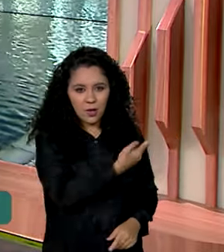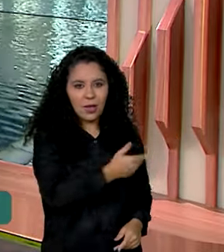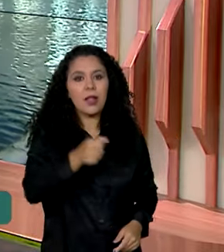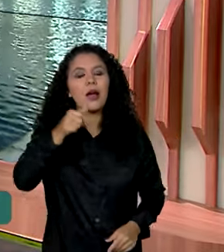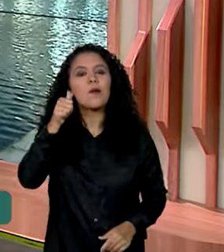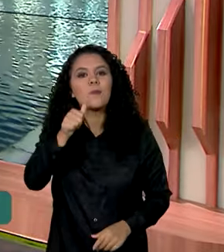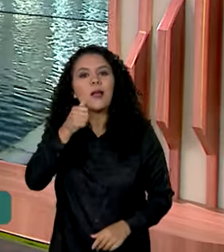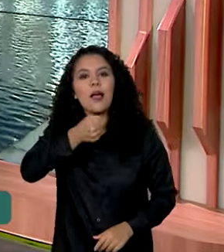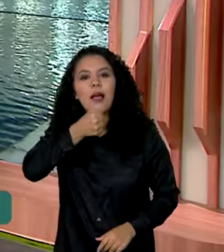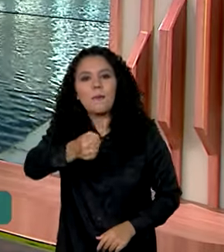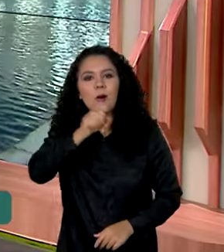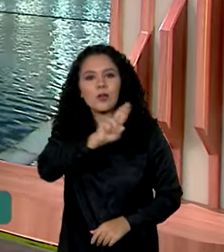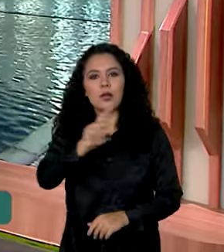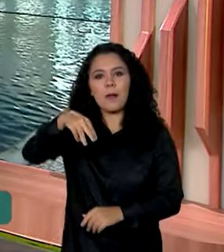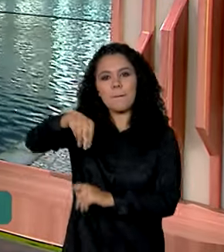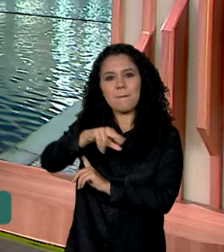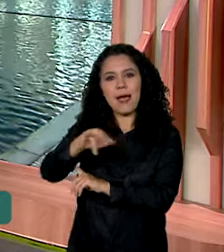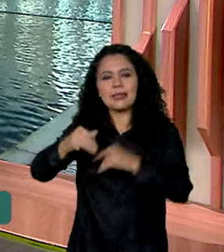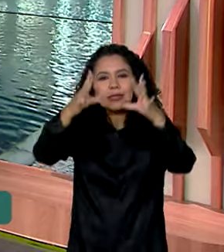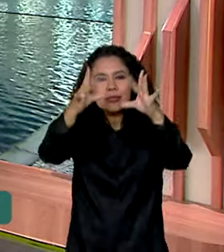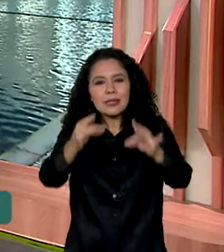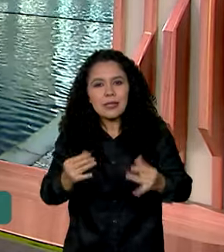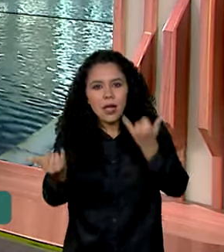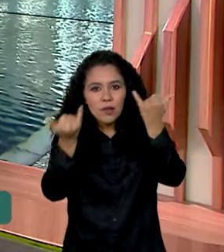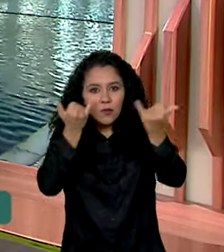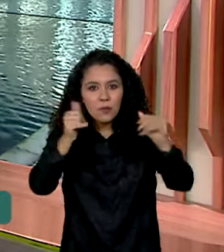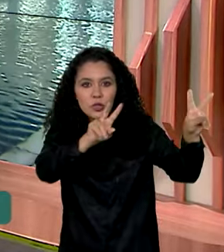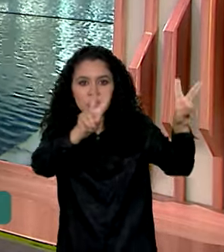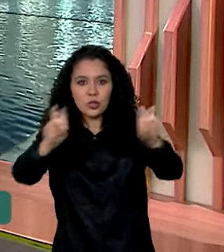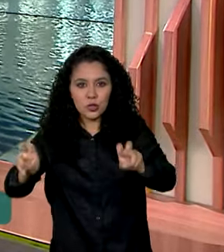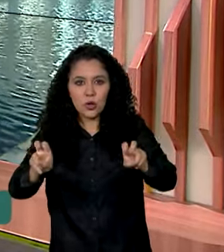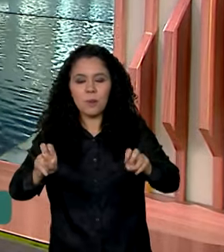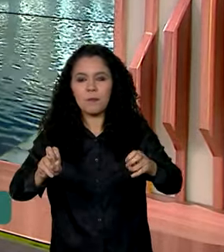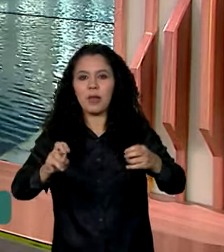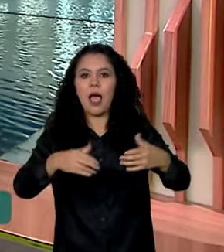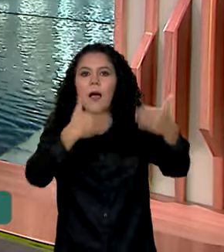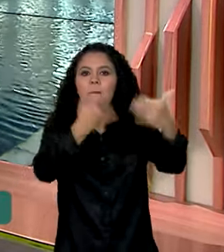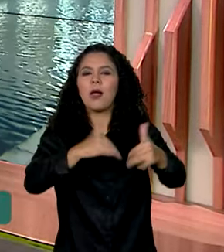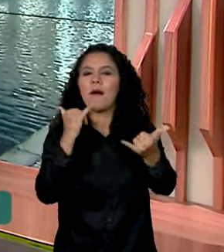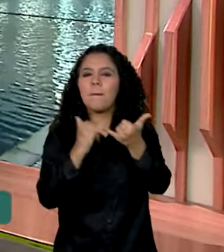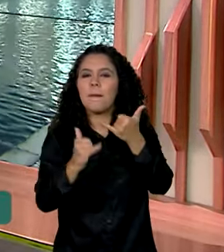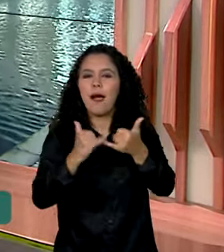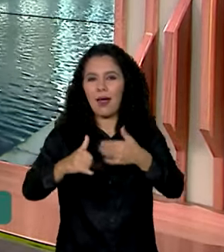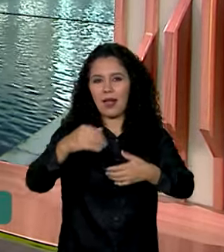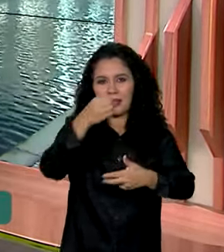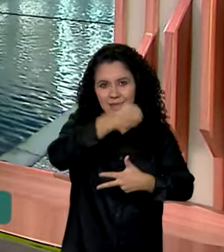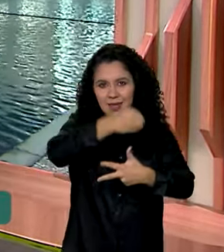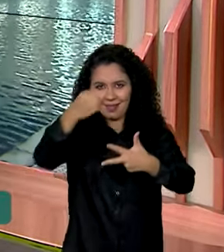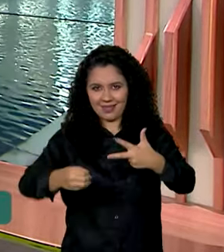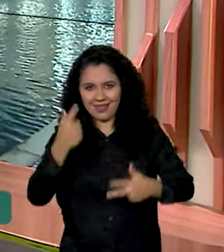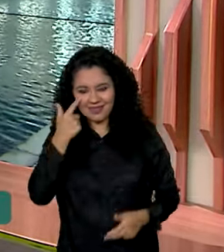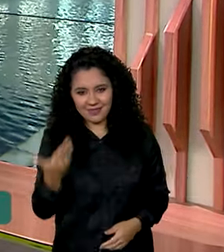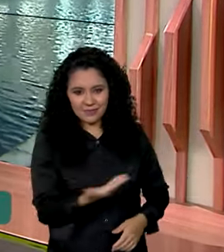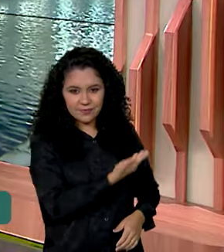repórter Márcia Fernandes, que tem agora as informações sobre o Enem dos concursos. E você, Márcia?